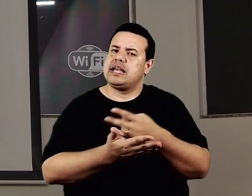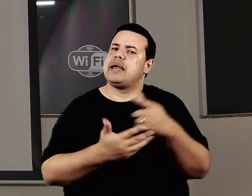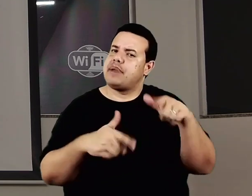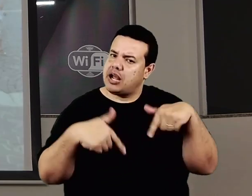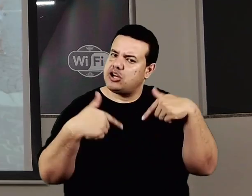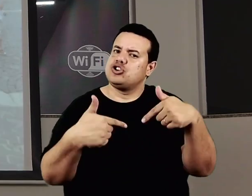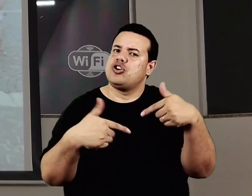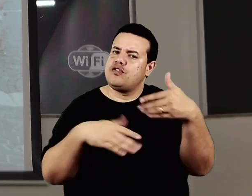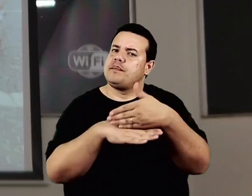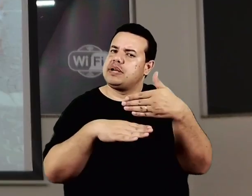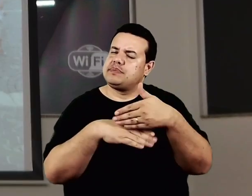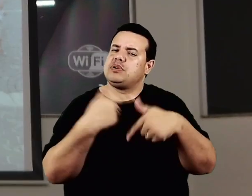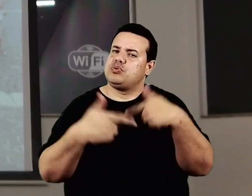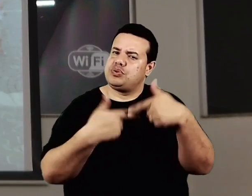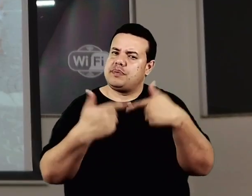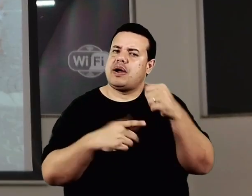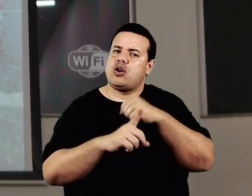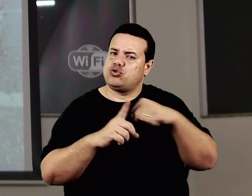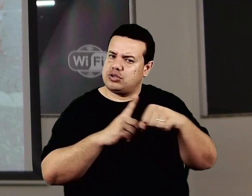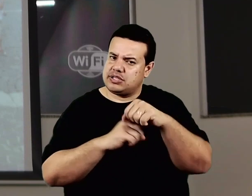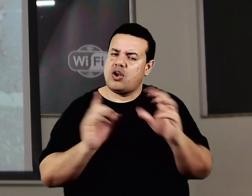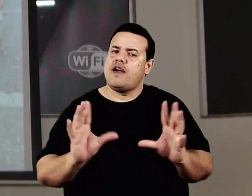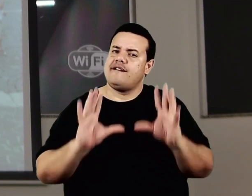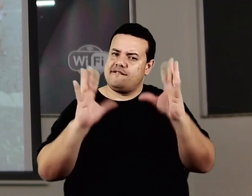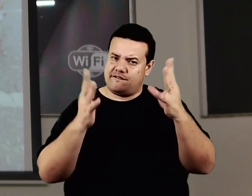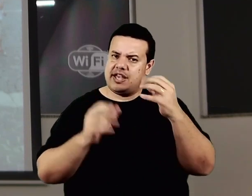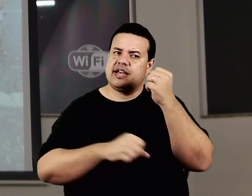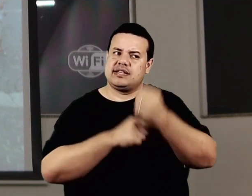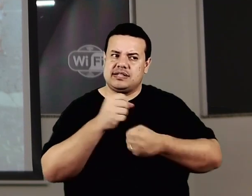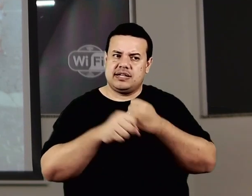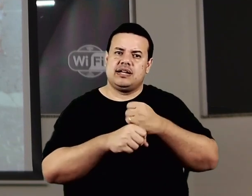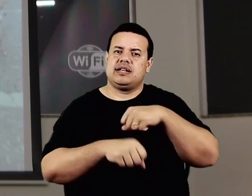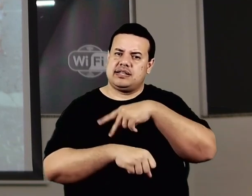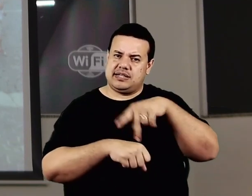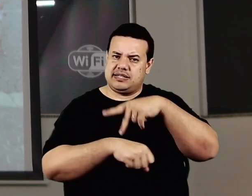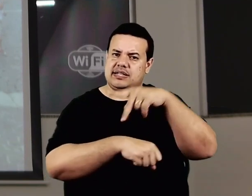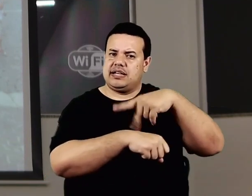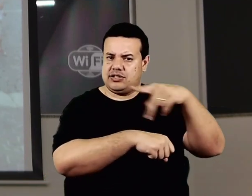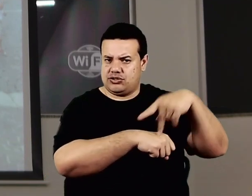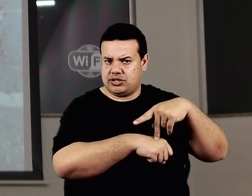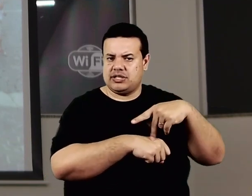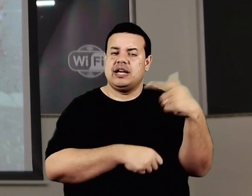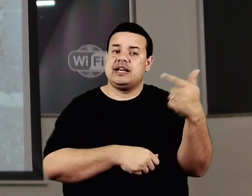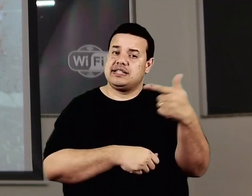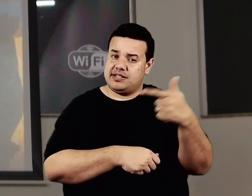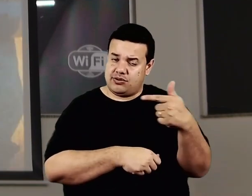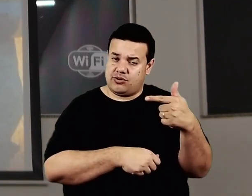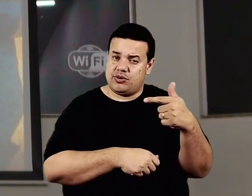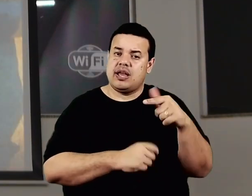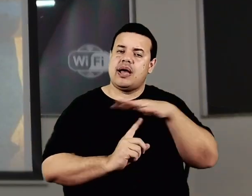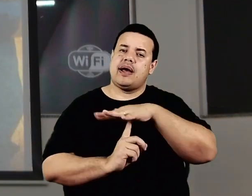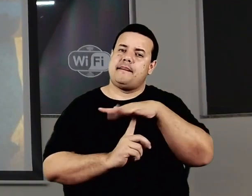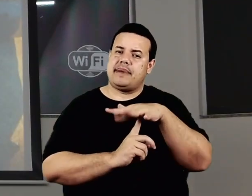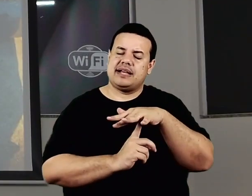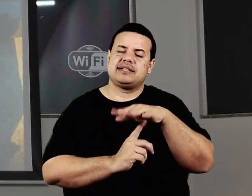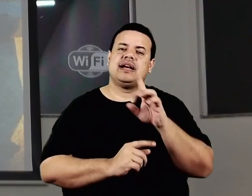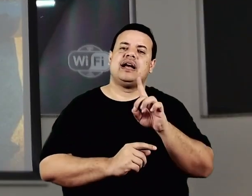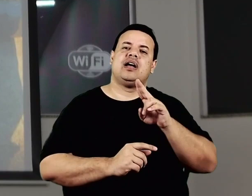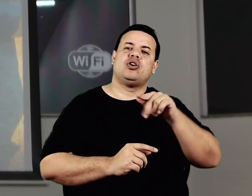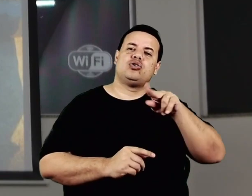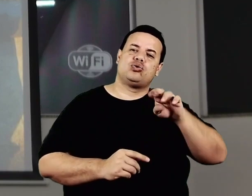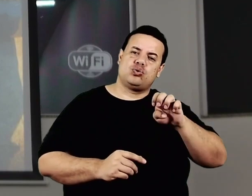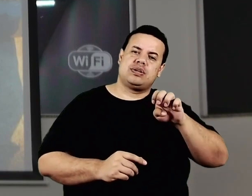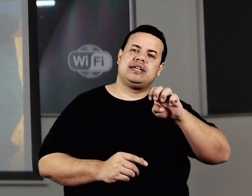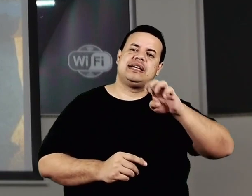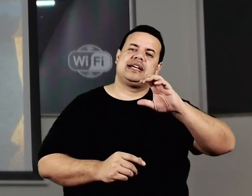sociais, participa das festas das nações, desde a sua segunda edição, ainda na Praça Duque de Caxias. E desde 1995, Maria